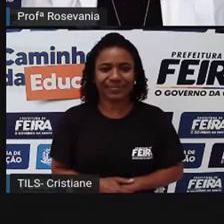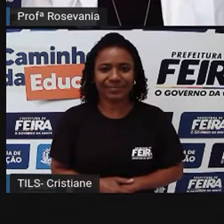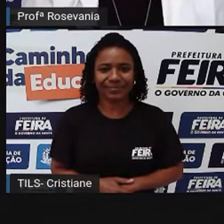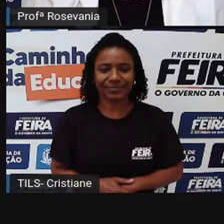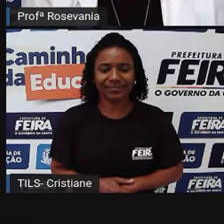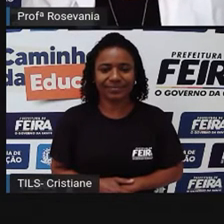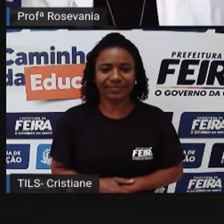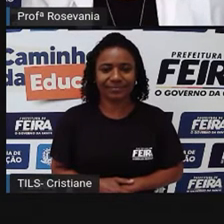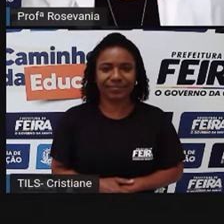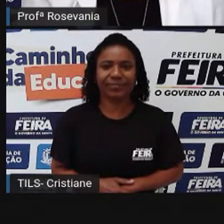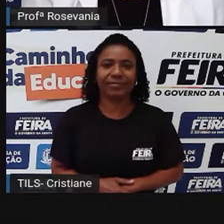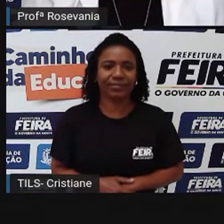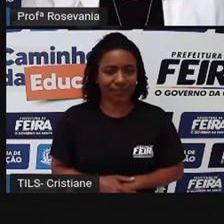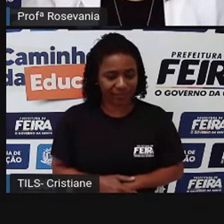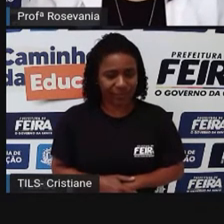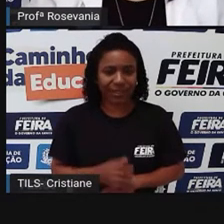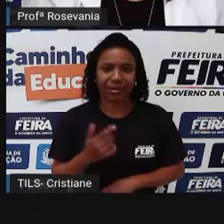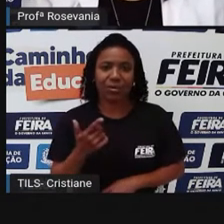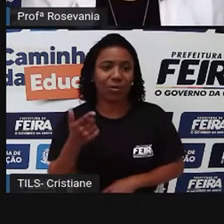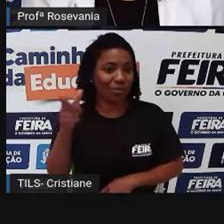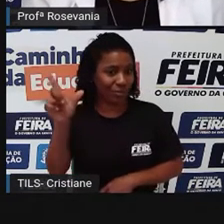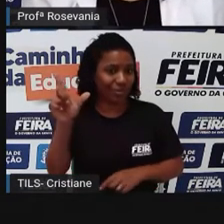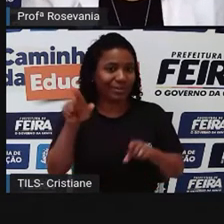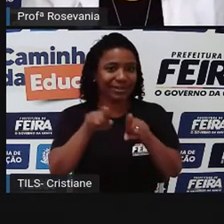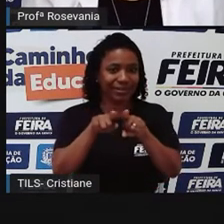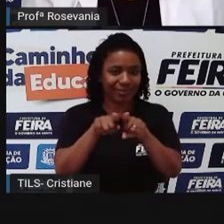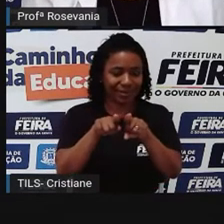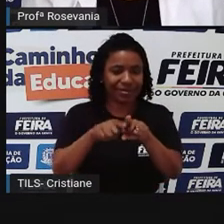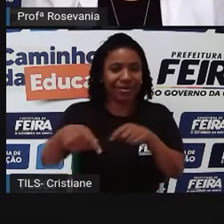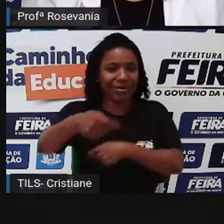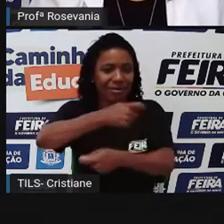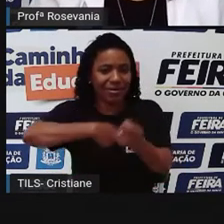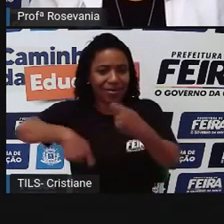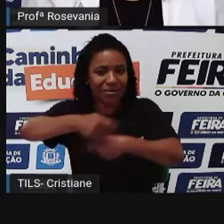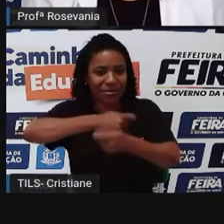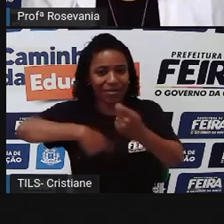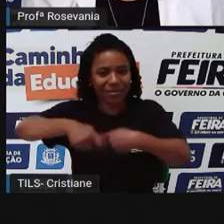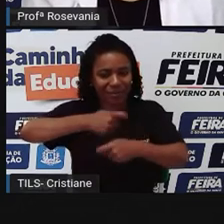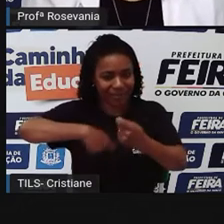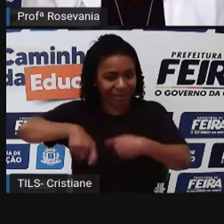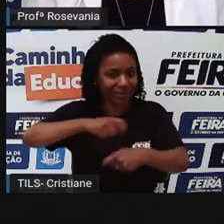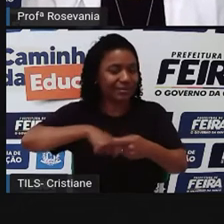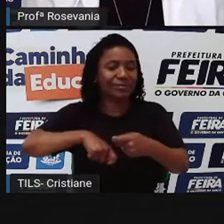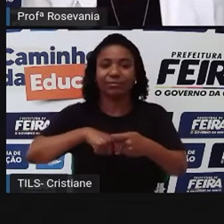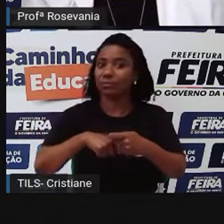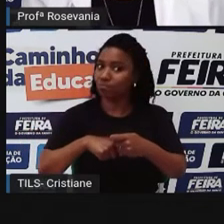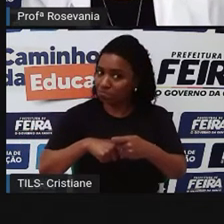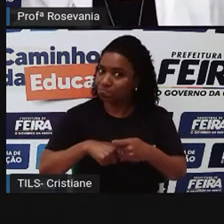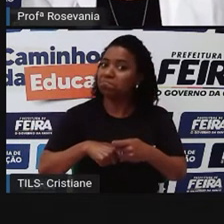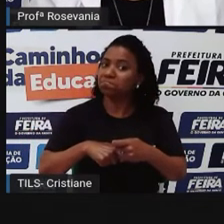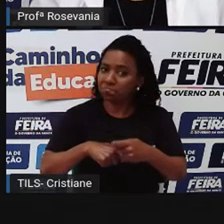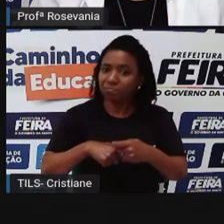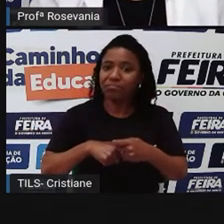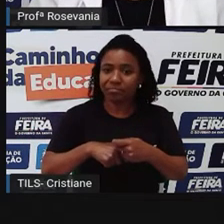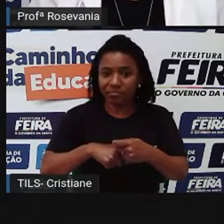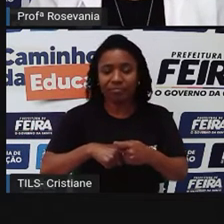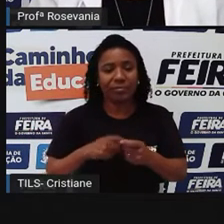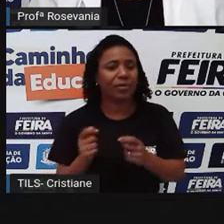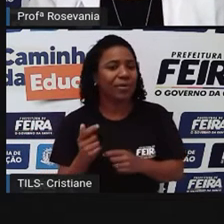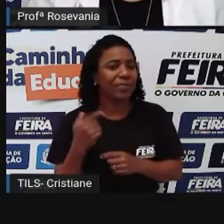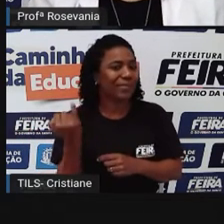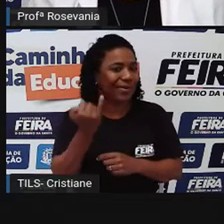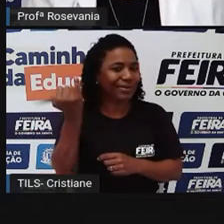Bom, outro comércio, e que cresceu muito, principalmente nesse período da pandemia, é um comércio que a gente chama de